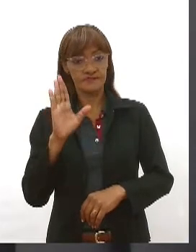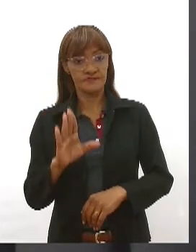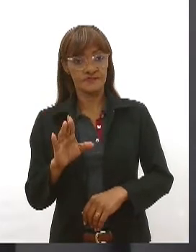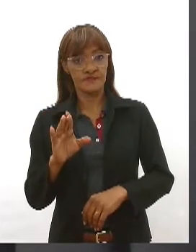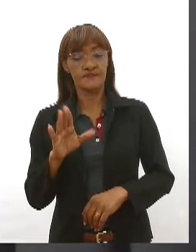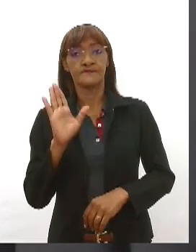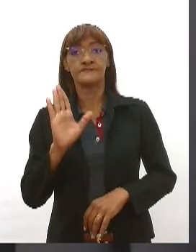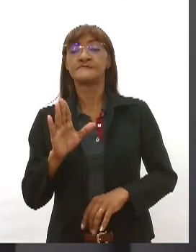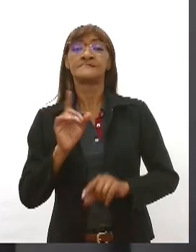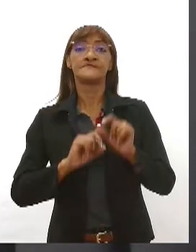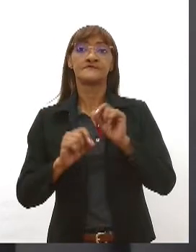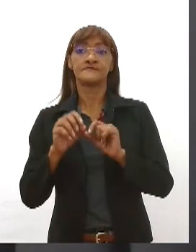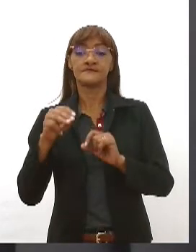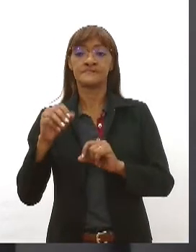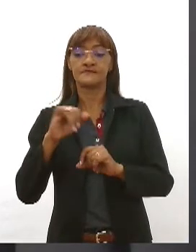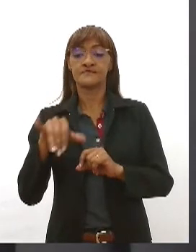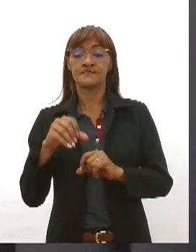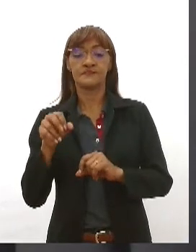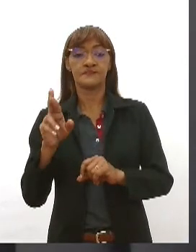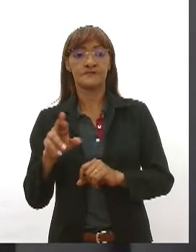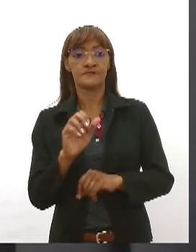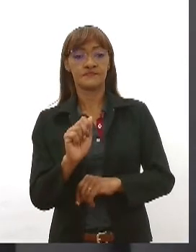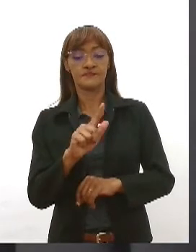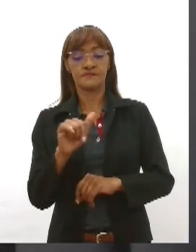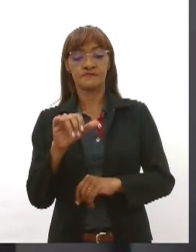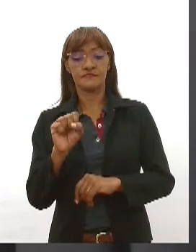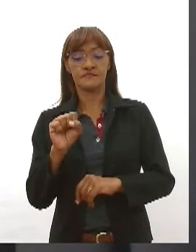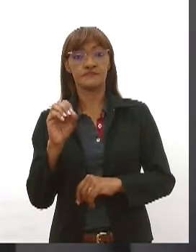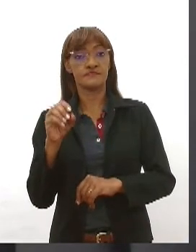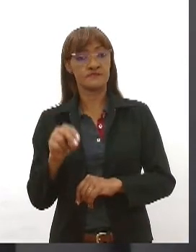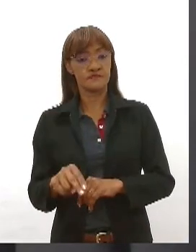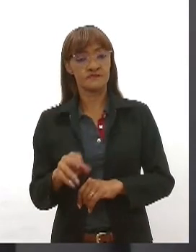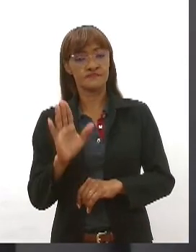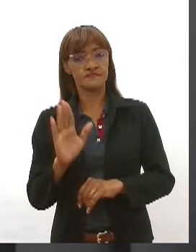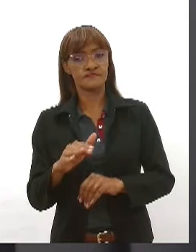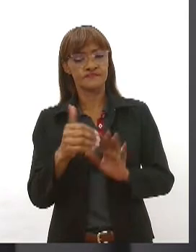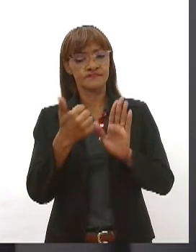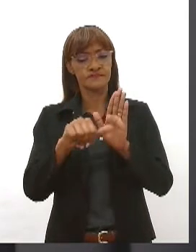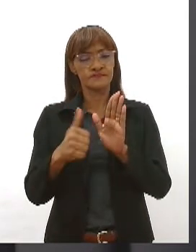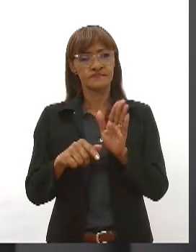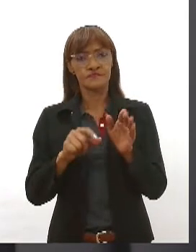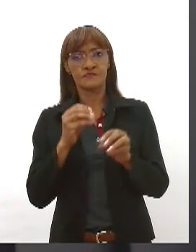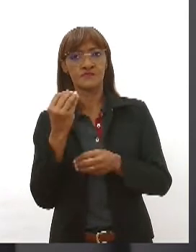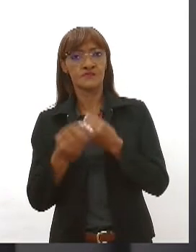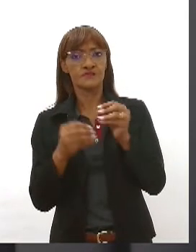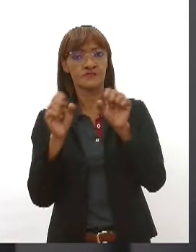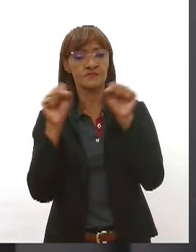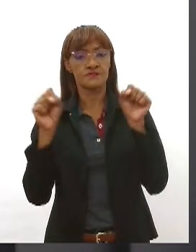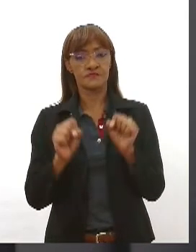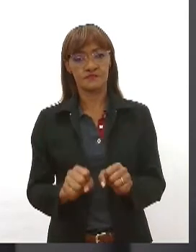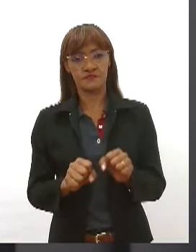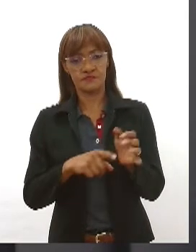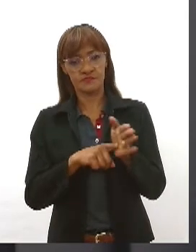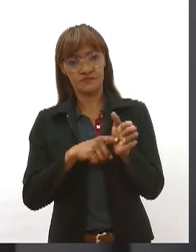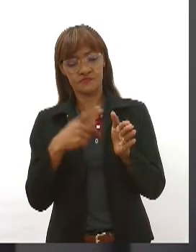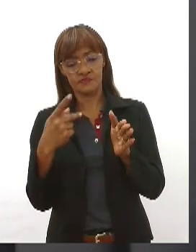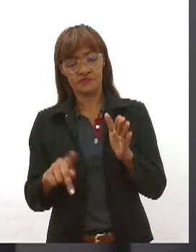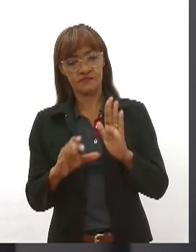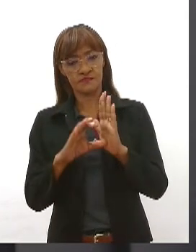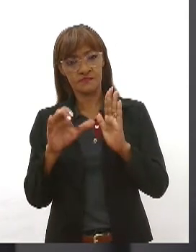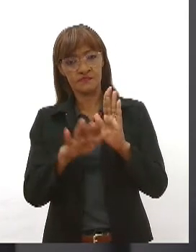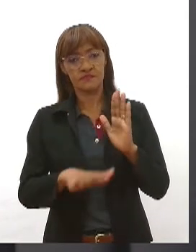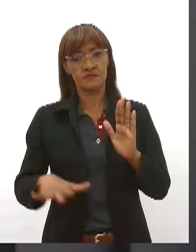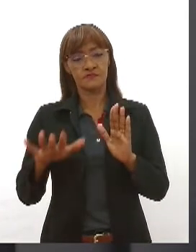Carvalho, foi realizada uma análise de risco do referido sistema para a comunidade, inclusive identificando